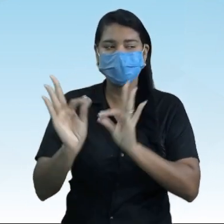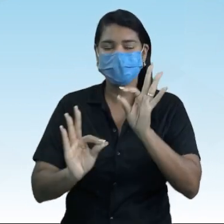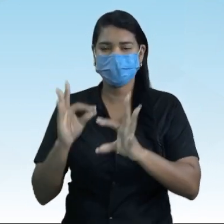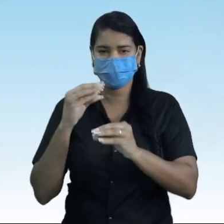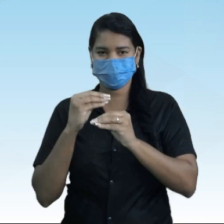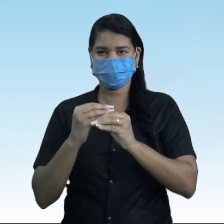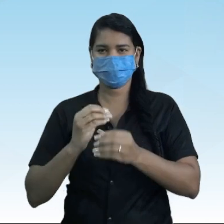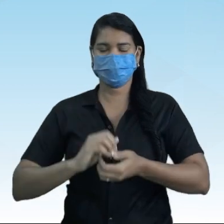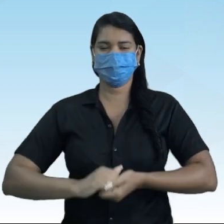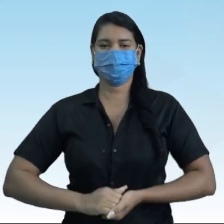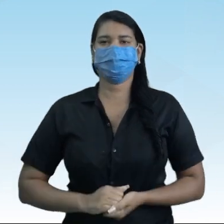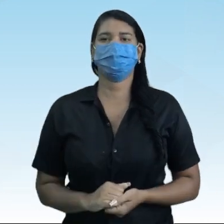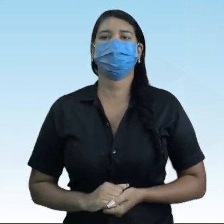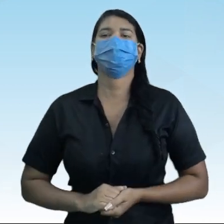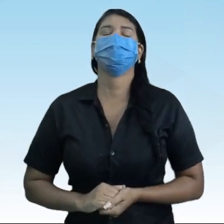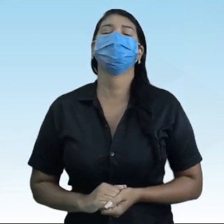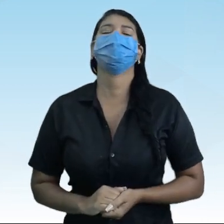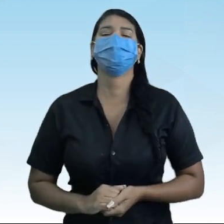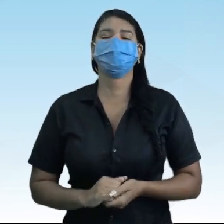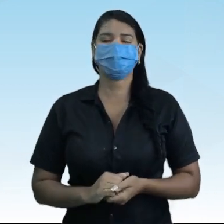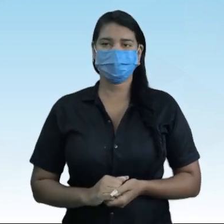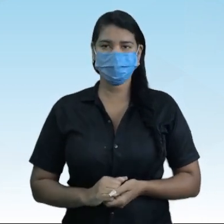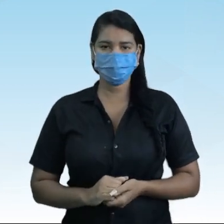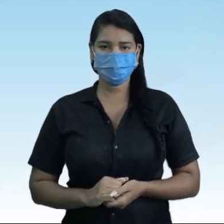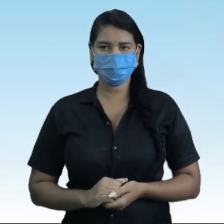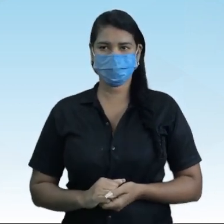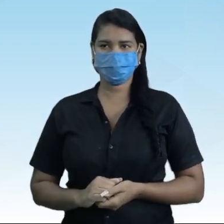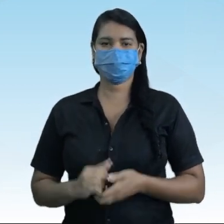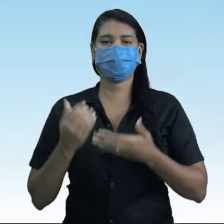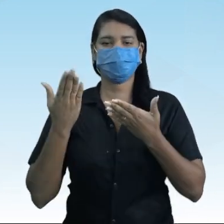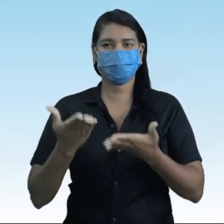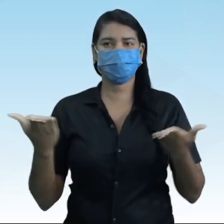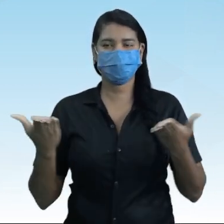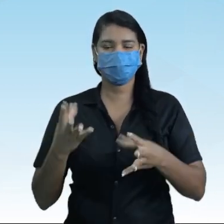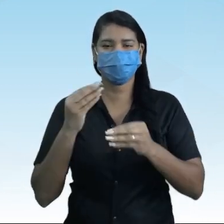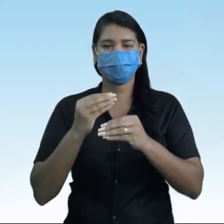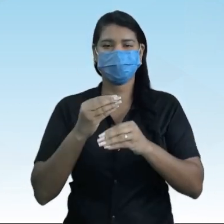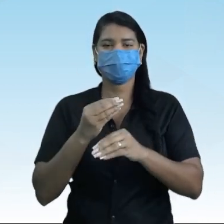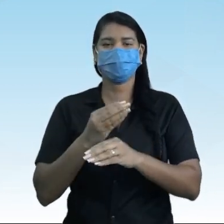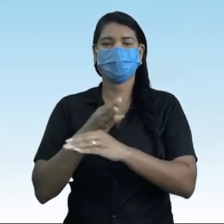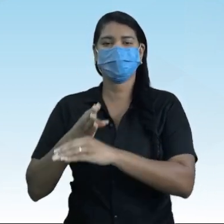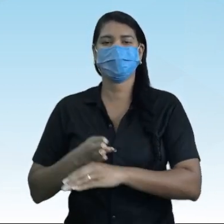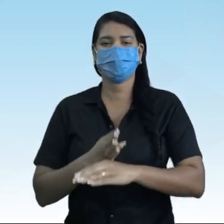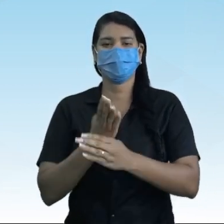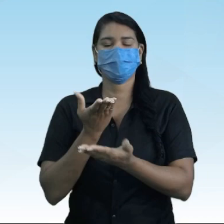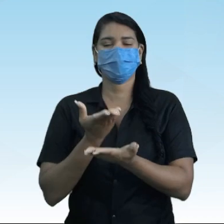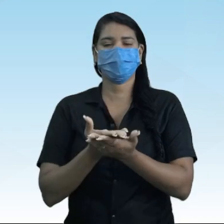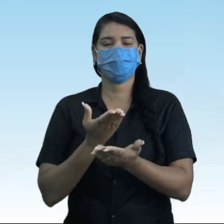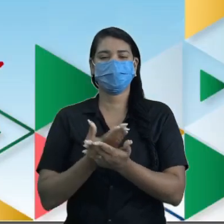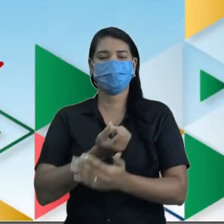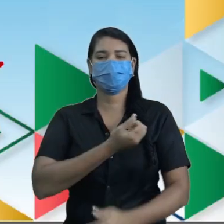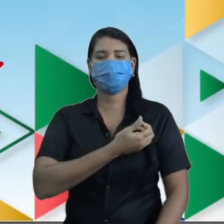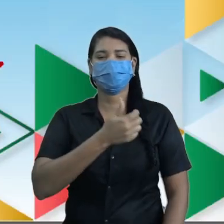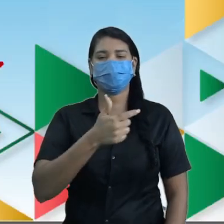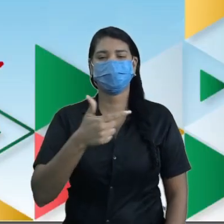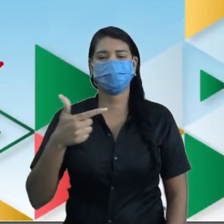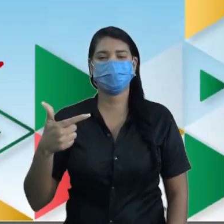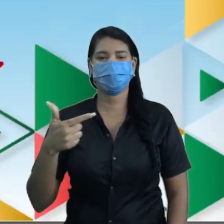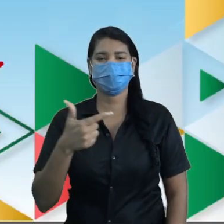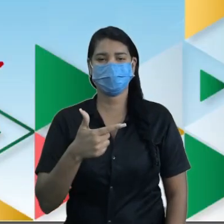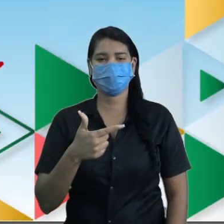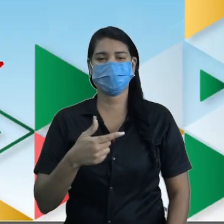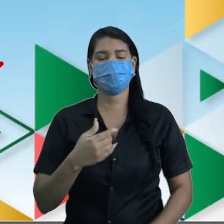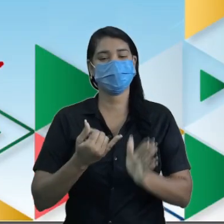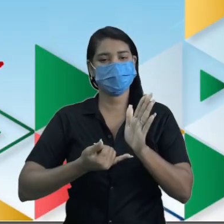passo o Instagram dele para você aperreá-lo por aí, tá bom? Vamos para a nossa videoaula então, Manuel. Então, aula de número 22, você que não está